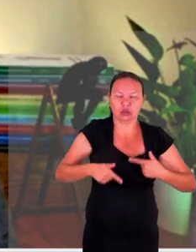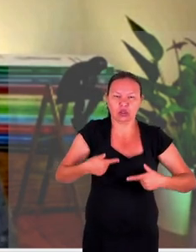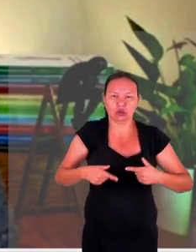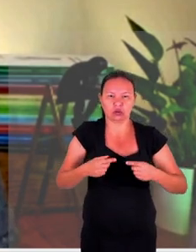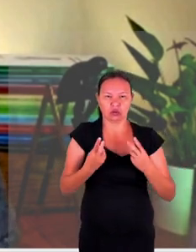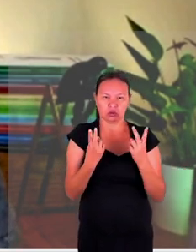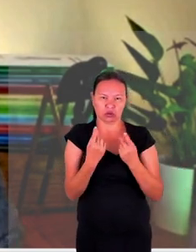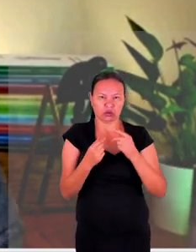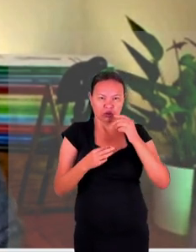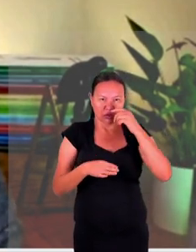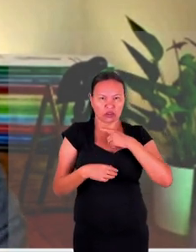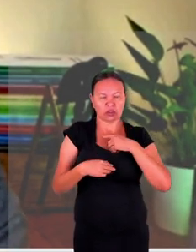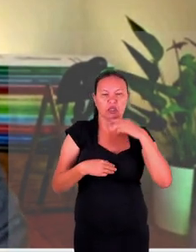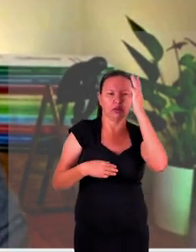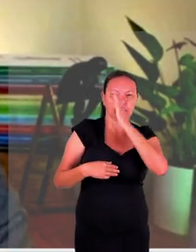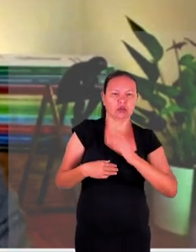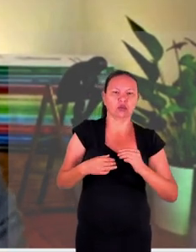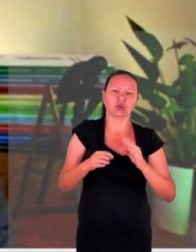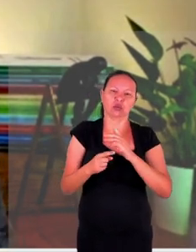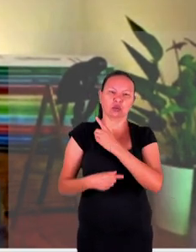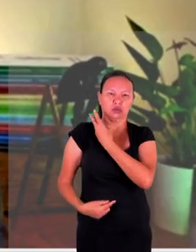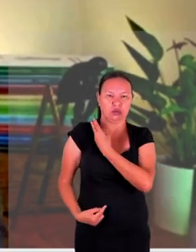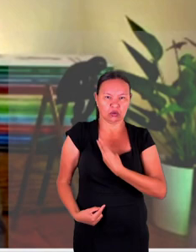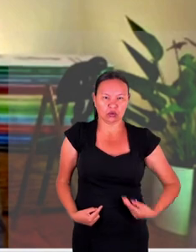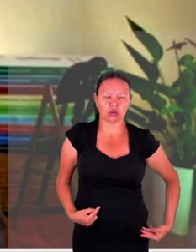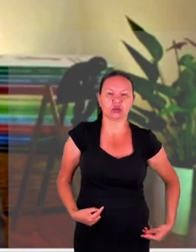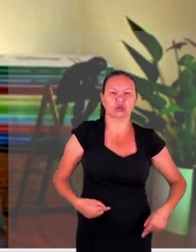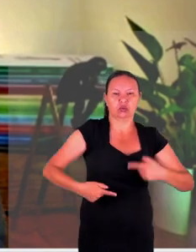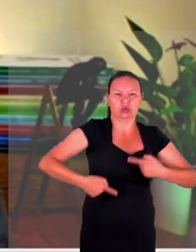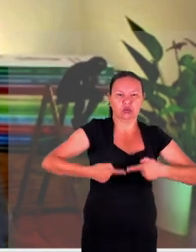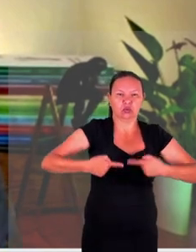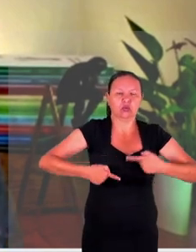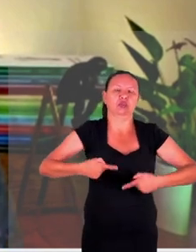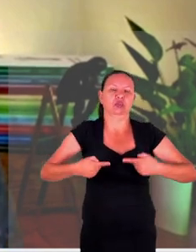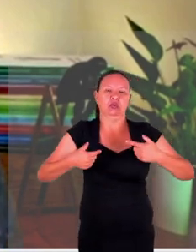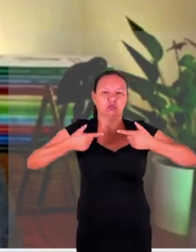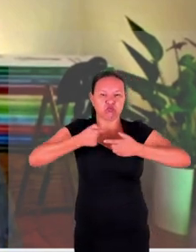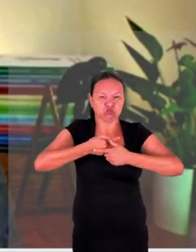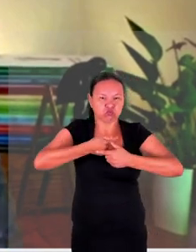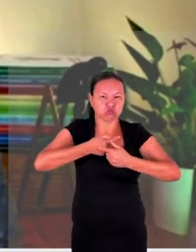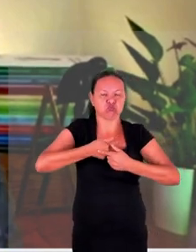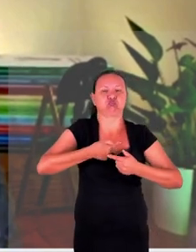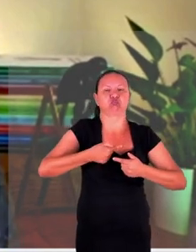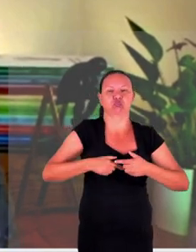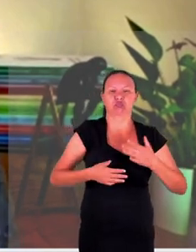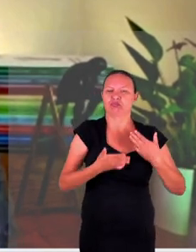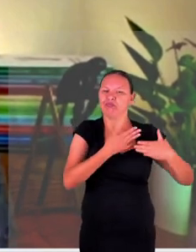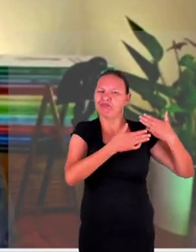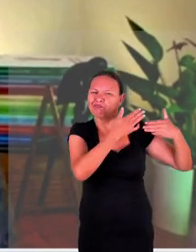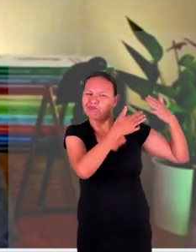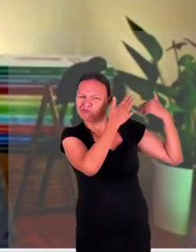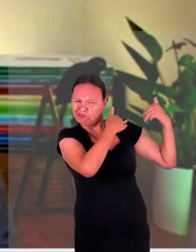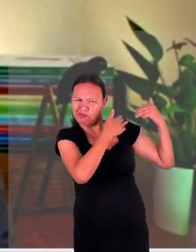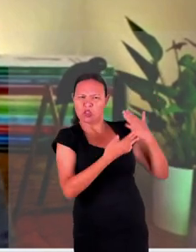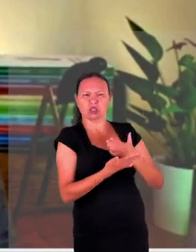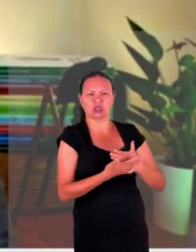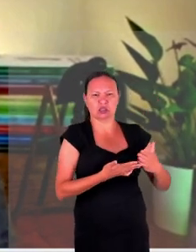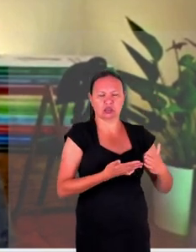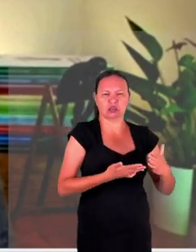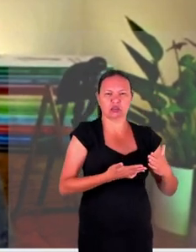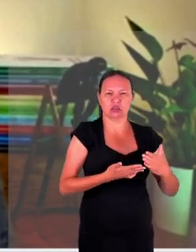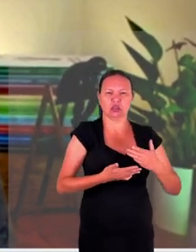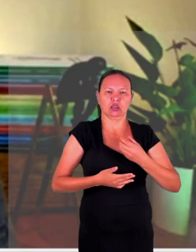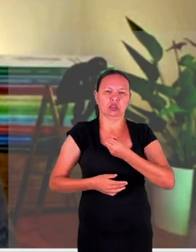estados nação entre governos e forças armadas de governo no passado mais recente já no